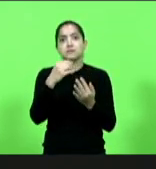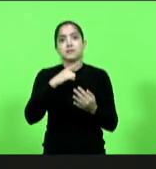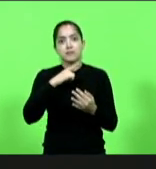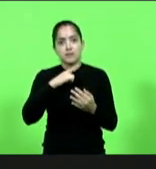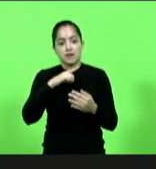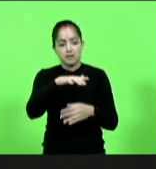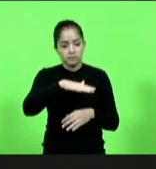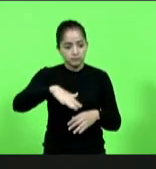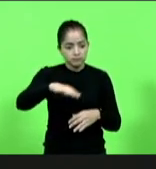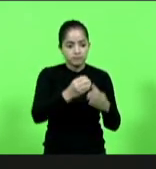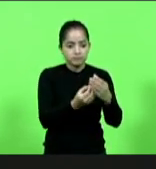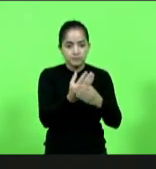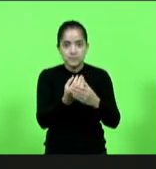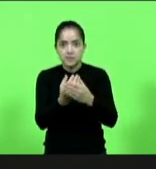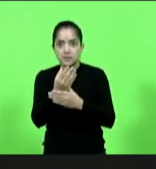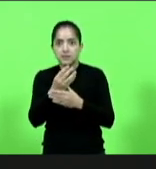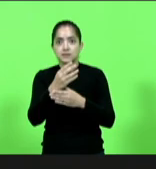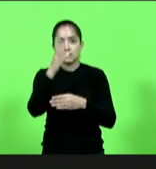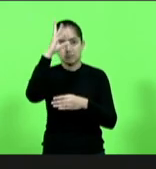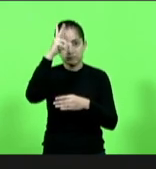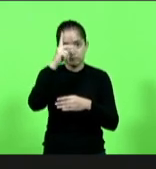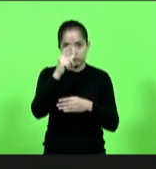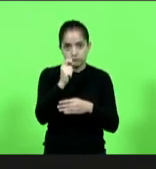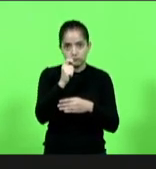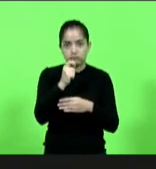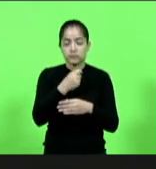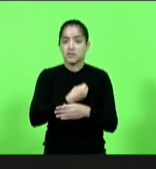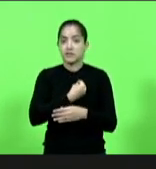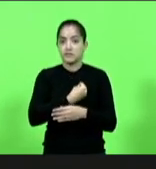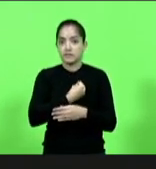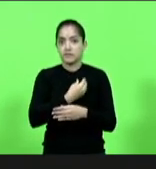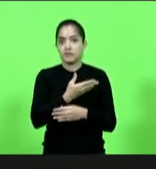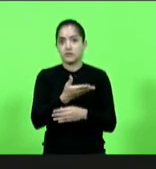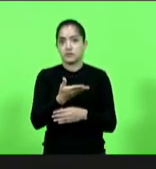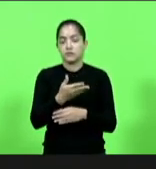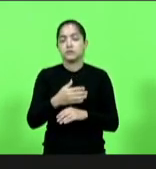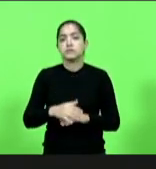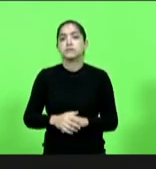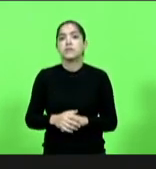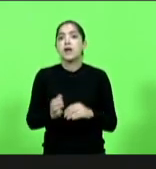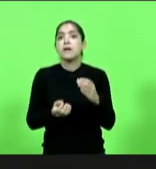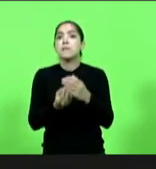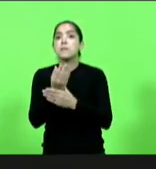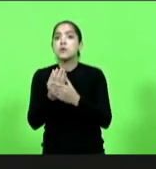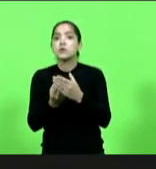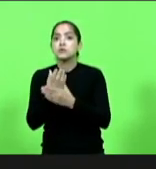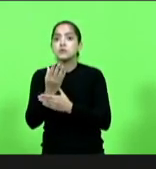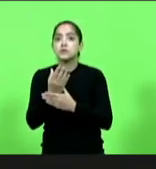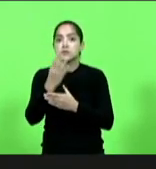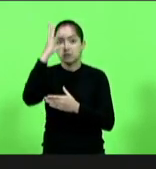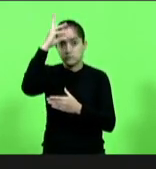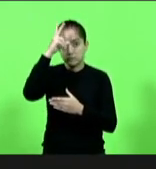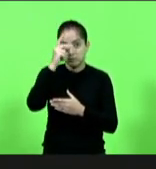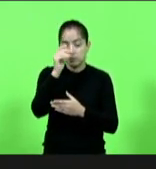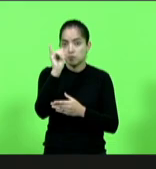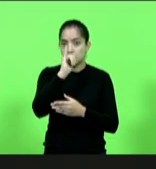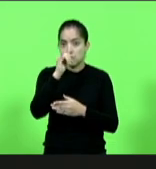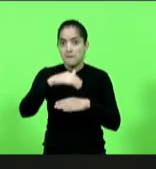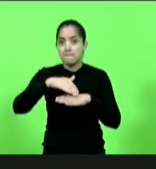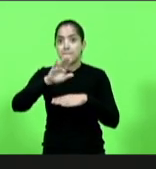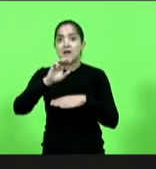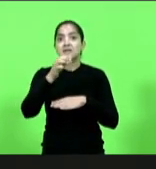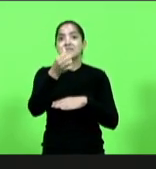exclusivamente dessa atividade. Nas agroindústrias localizadas no estado, a produção da avicultura e da suinocultura gera mais de